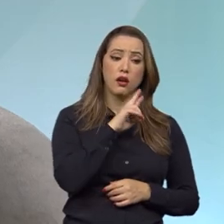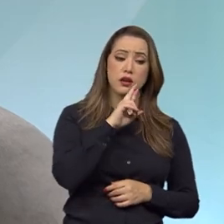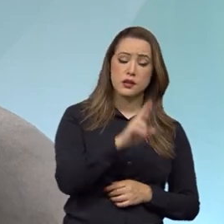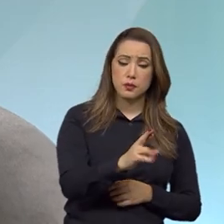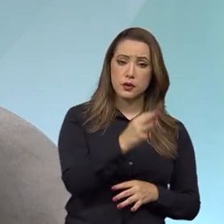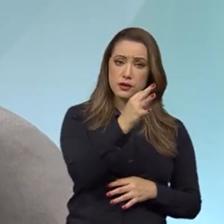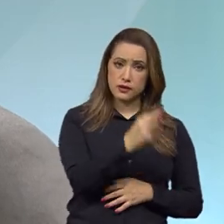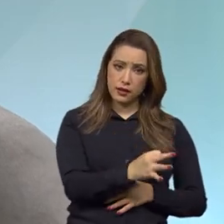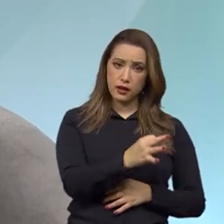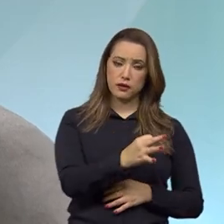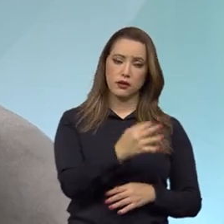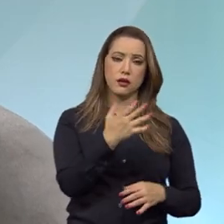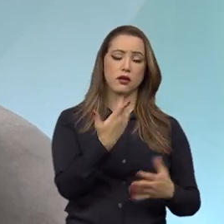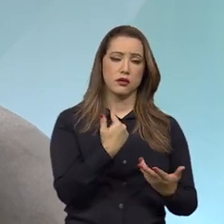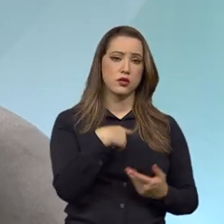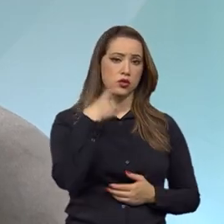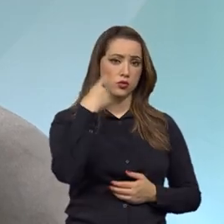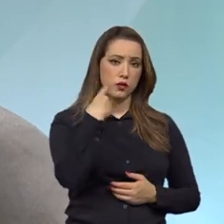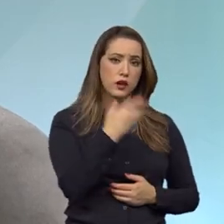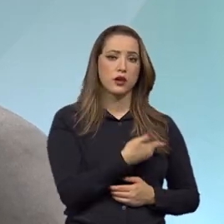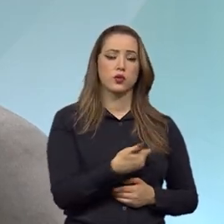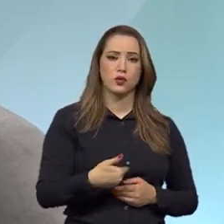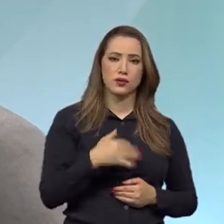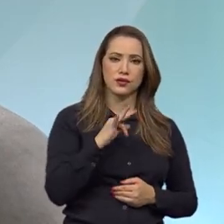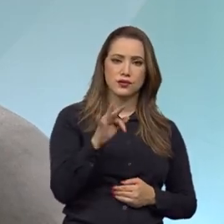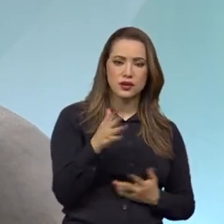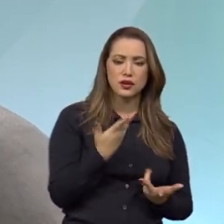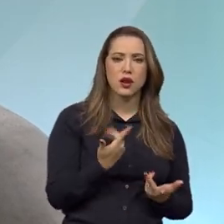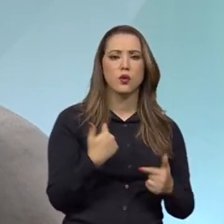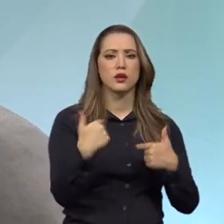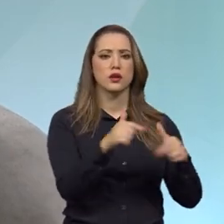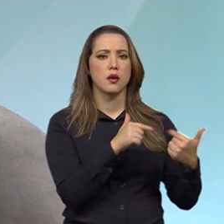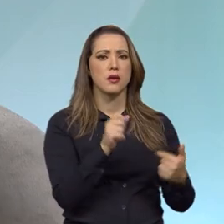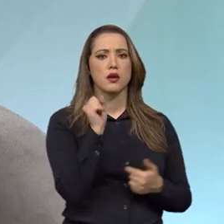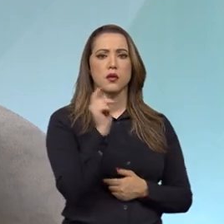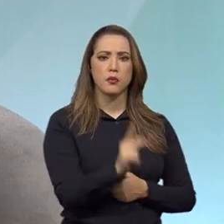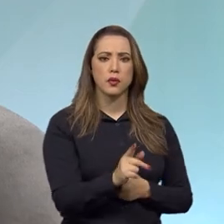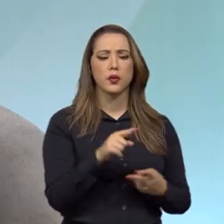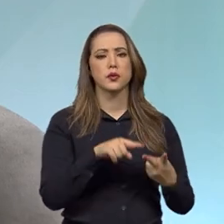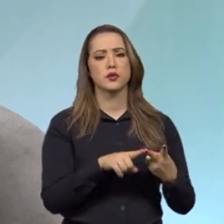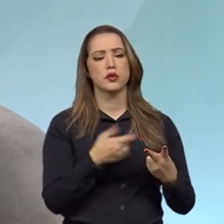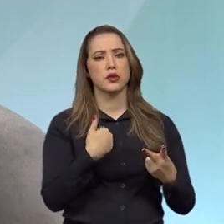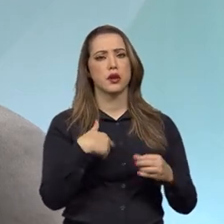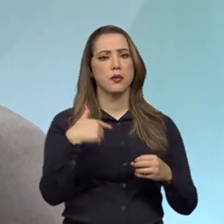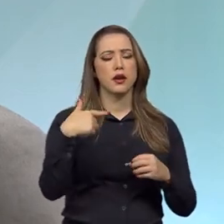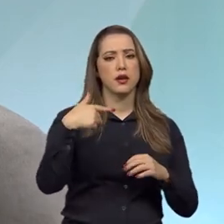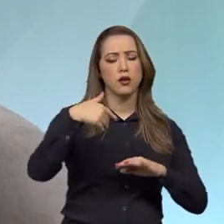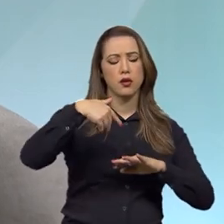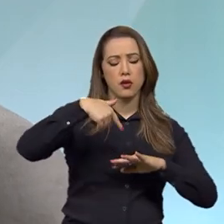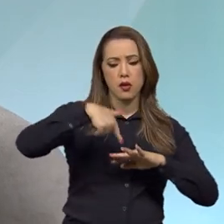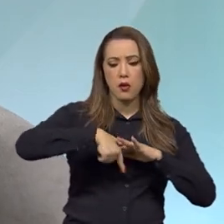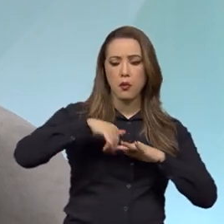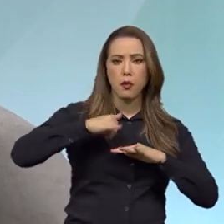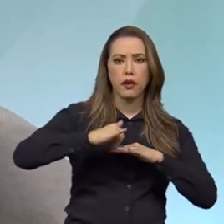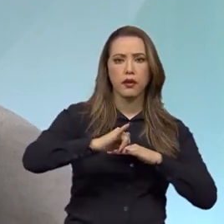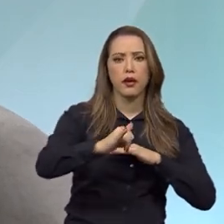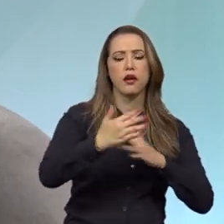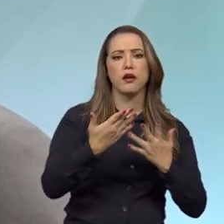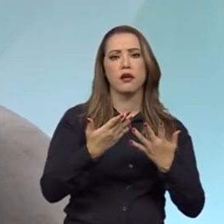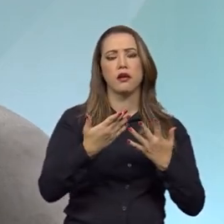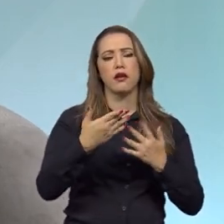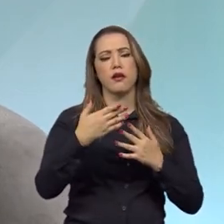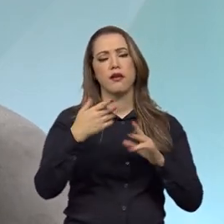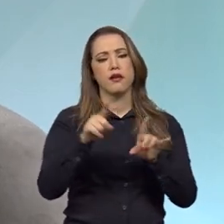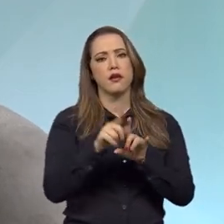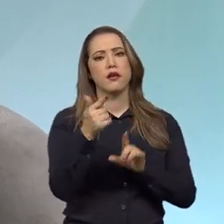atuando em questões previdenciárias, atuando em questões de petróleo e gás natural, atuando com consultoria e